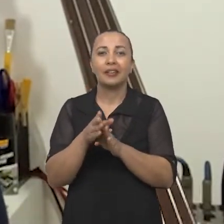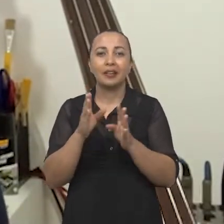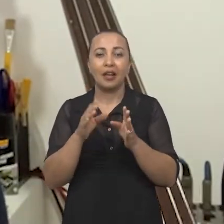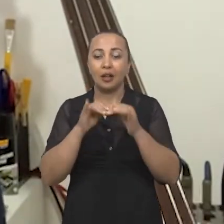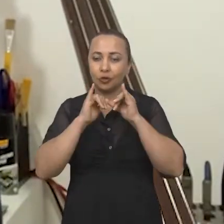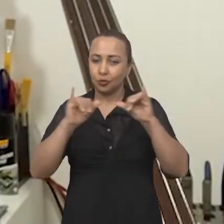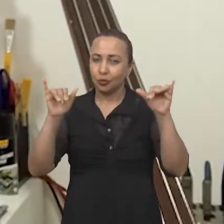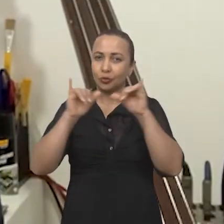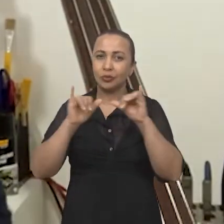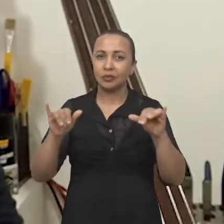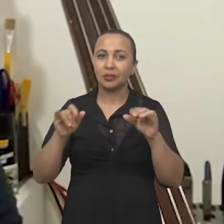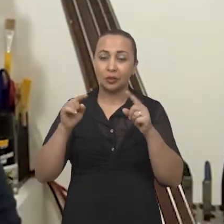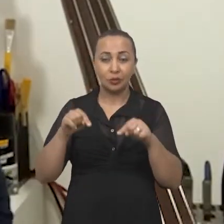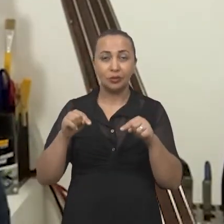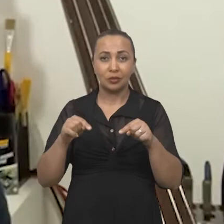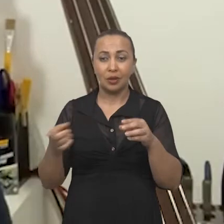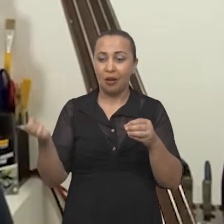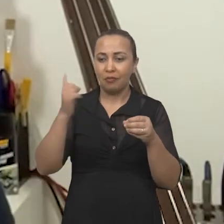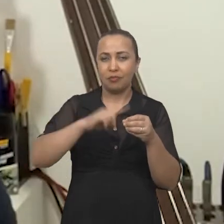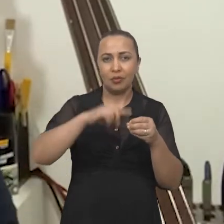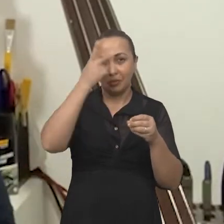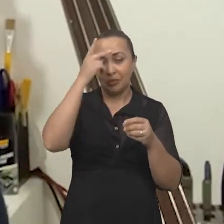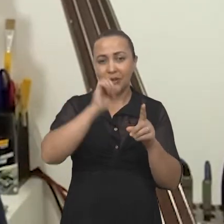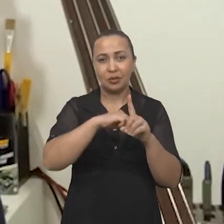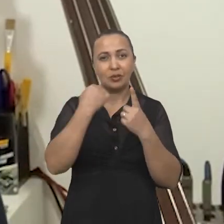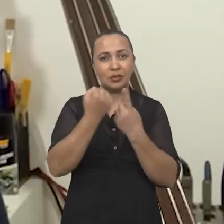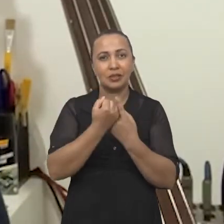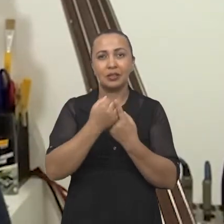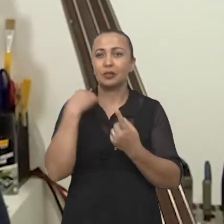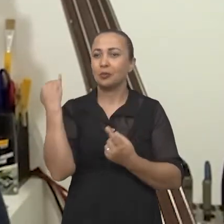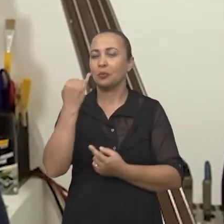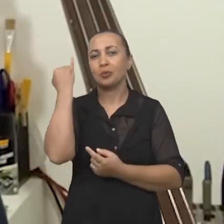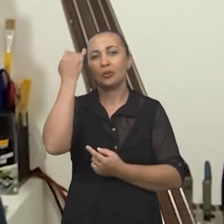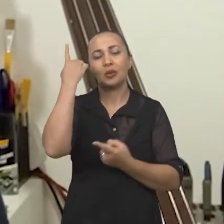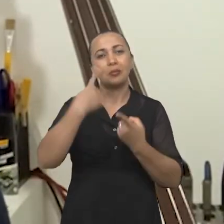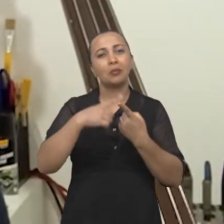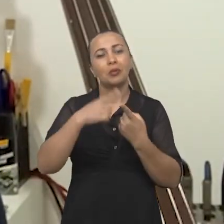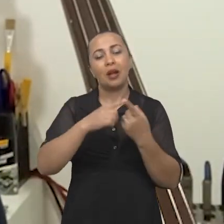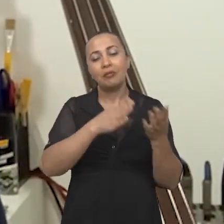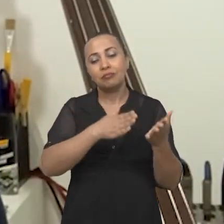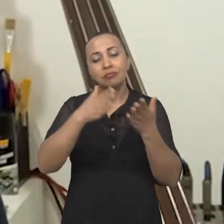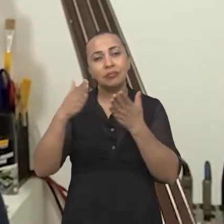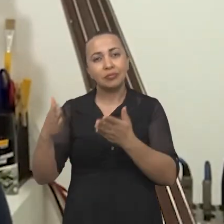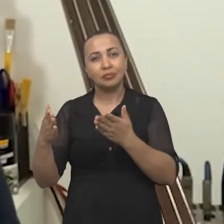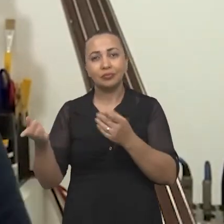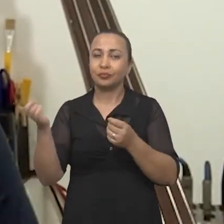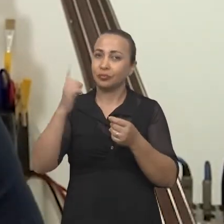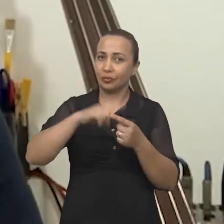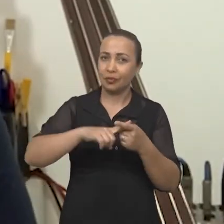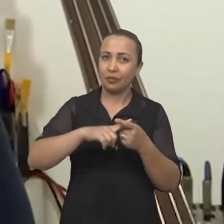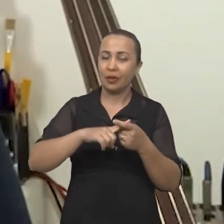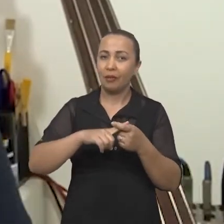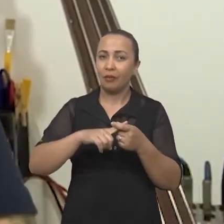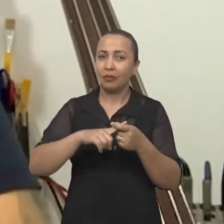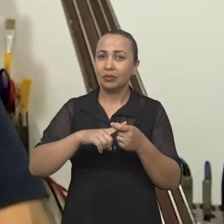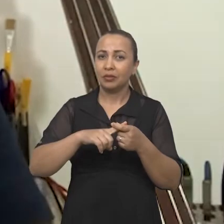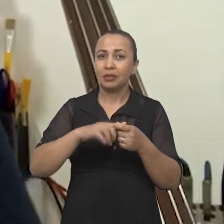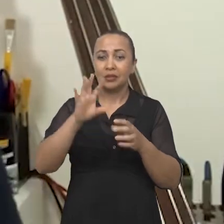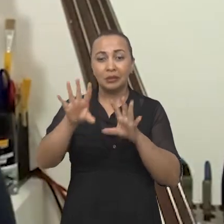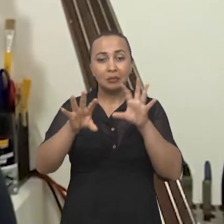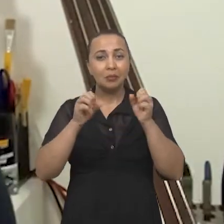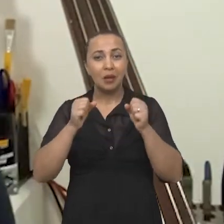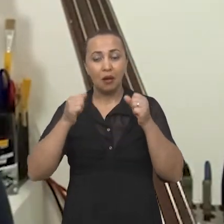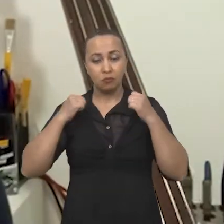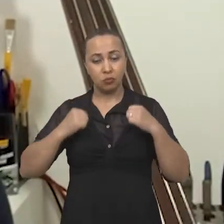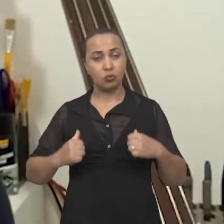a divulgação disso, o retorno disso para a sociedade é imprescindível, porque a partir desse retorno se toma uma